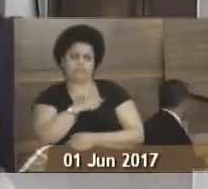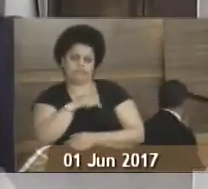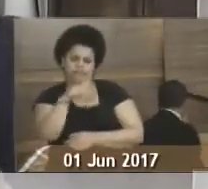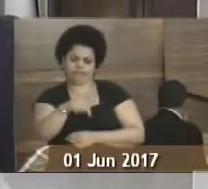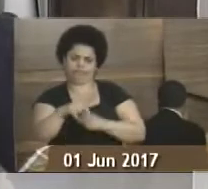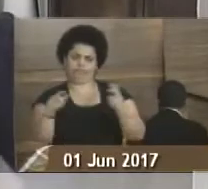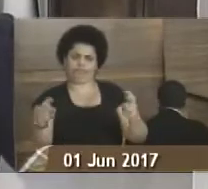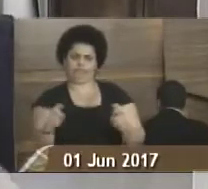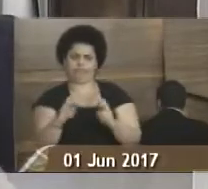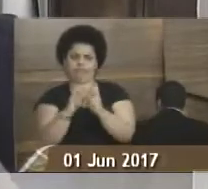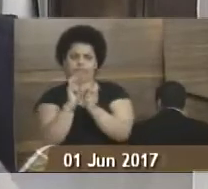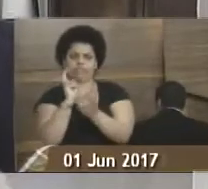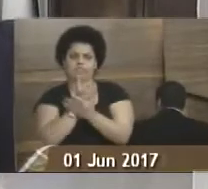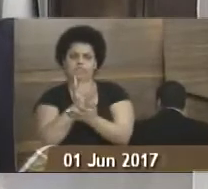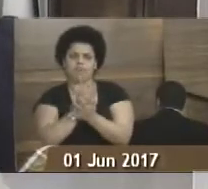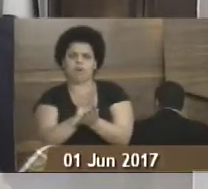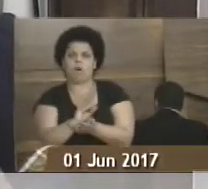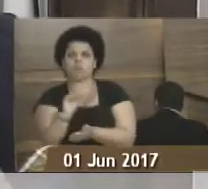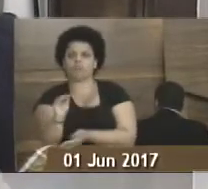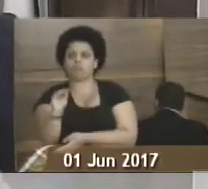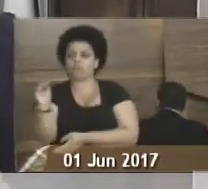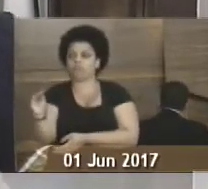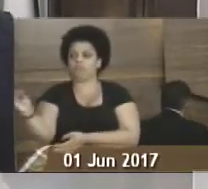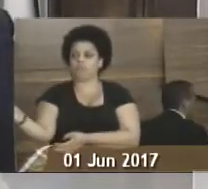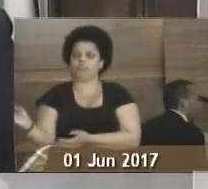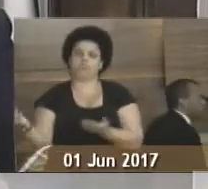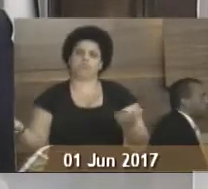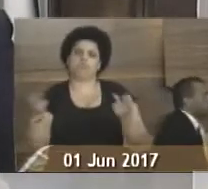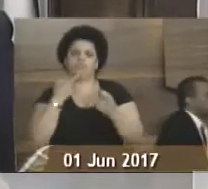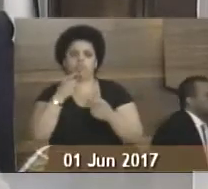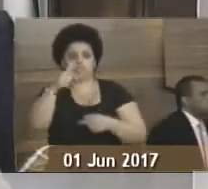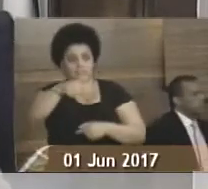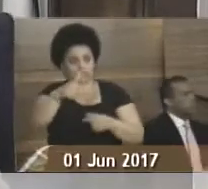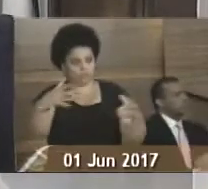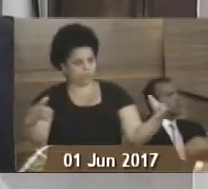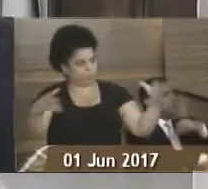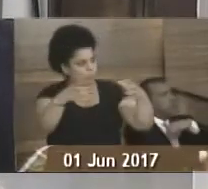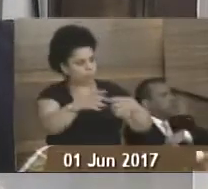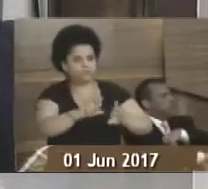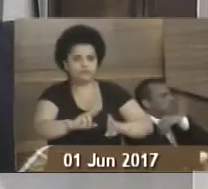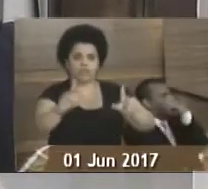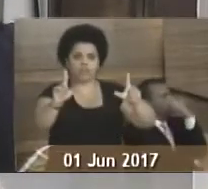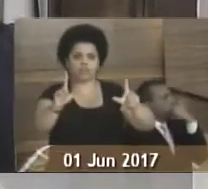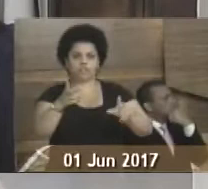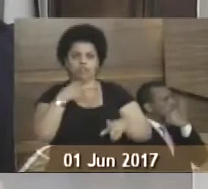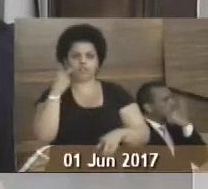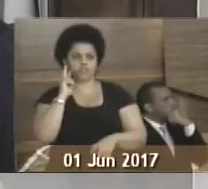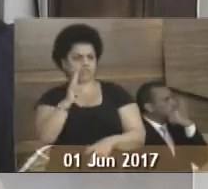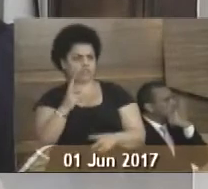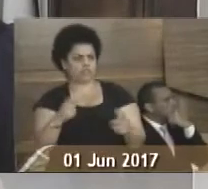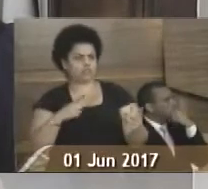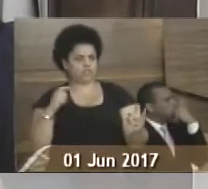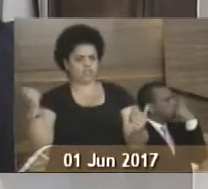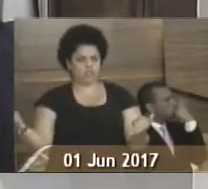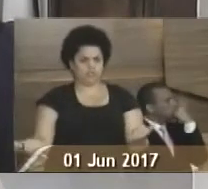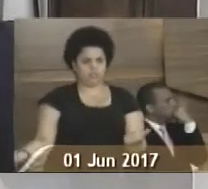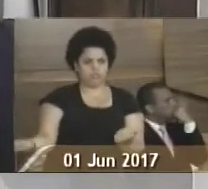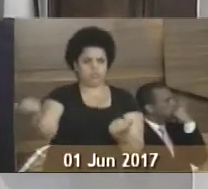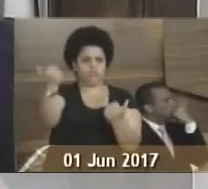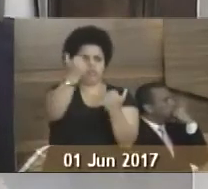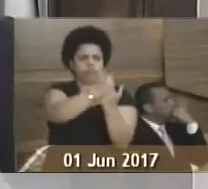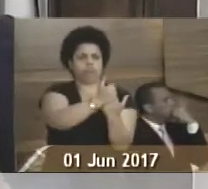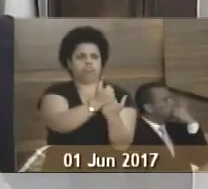Legislativa, e a gente sempre pautou que este mandato seria diferente. Então, quando a gente vê a sucessão, são